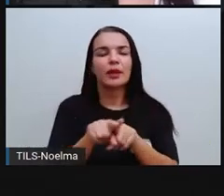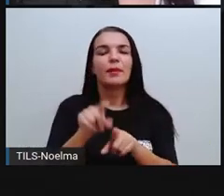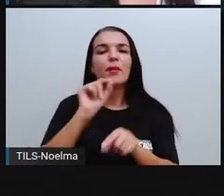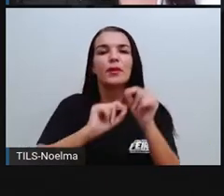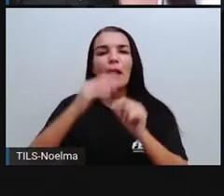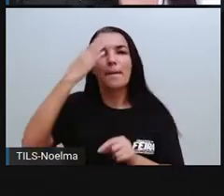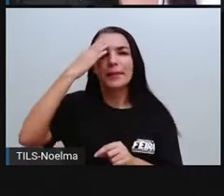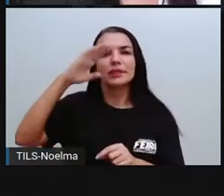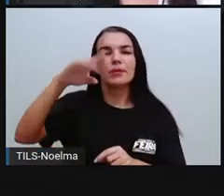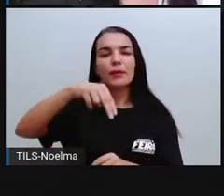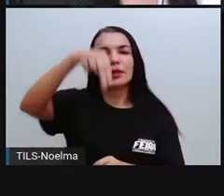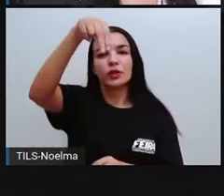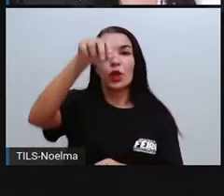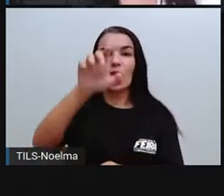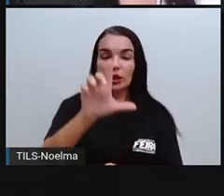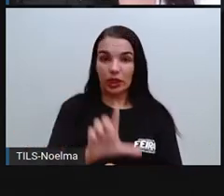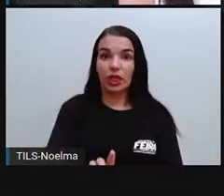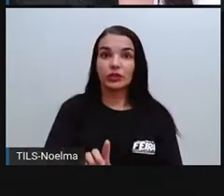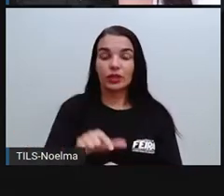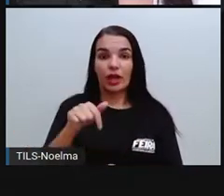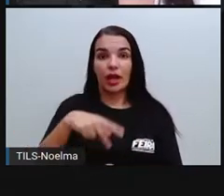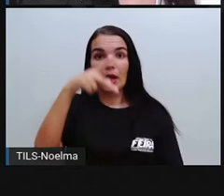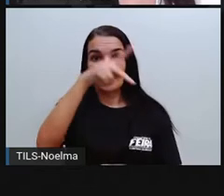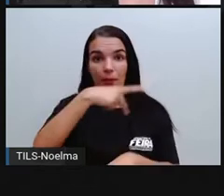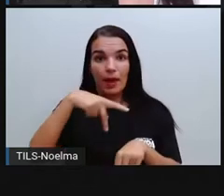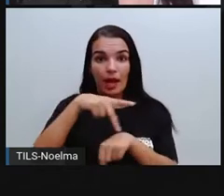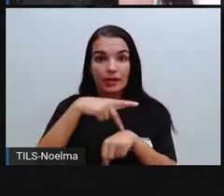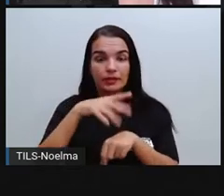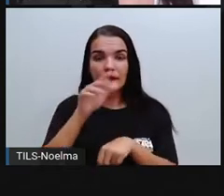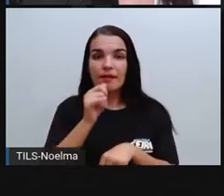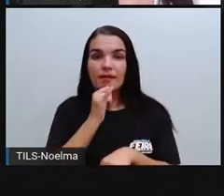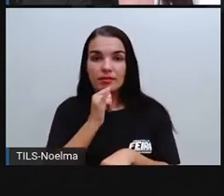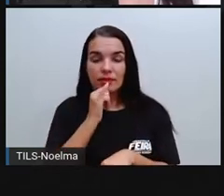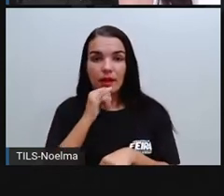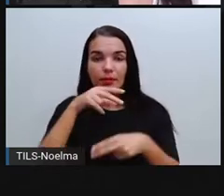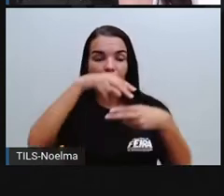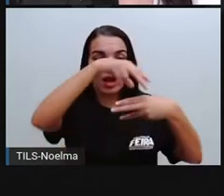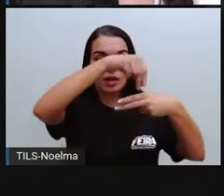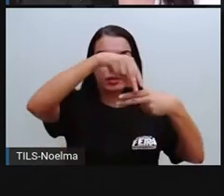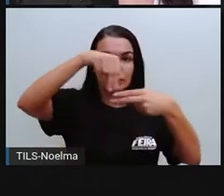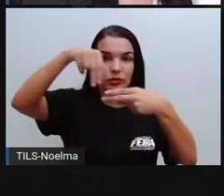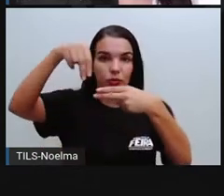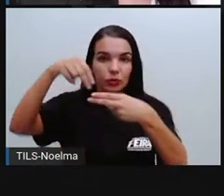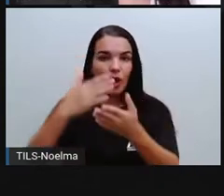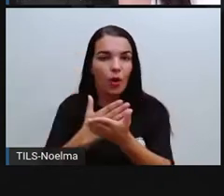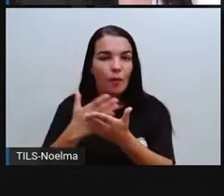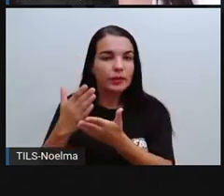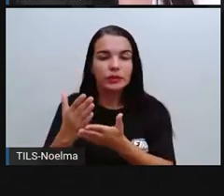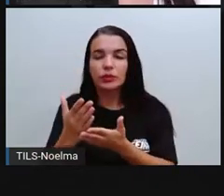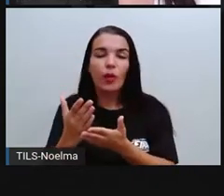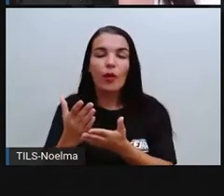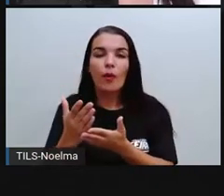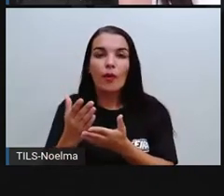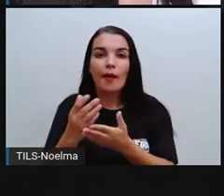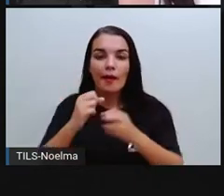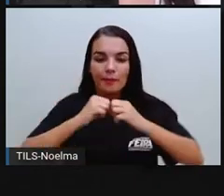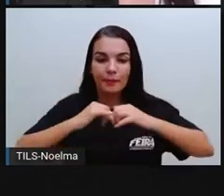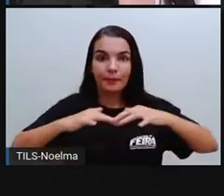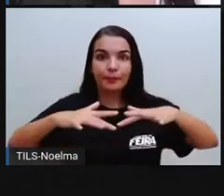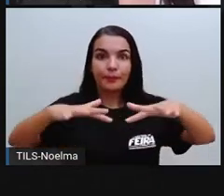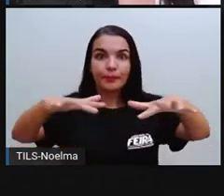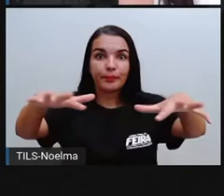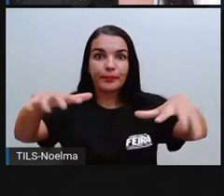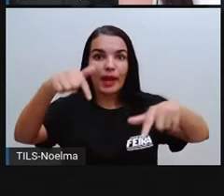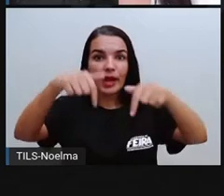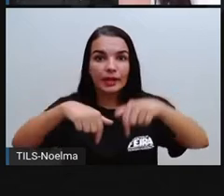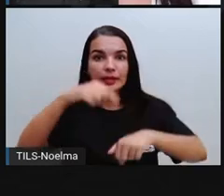na região nordeste do país, como a gente viu, a literatura de cordel começou a ser espalhada, né?